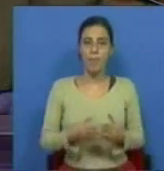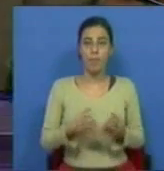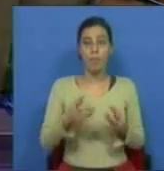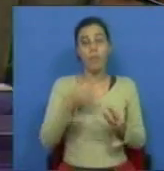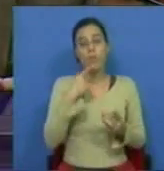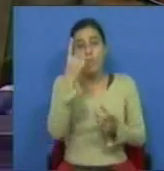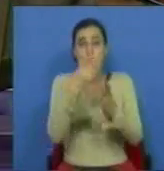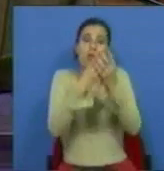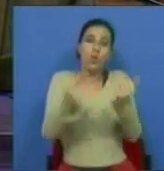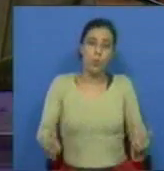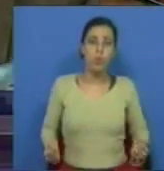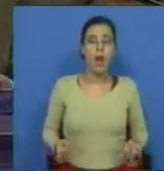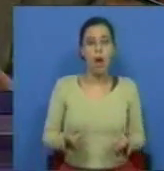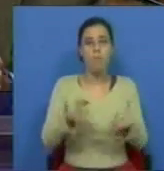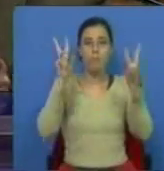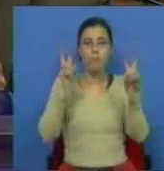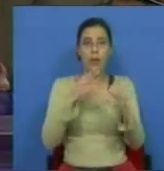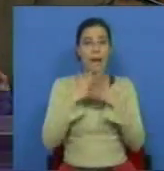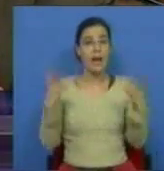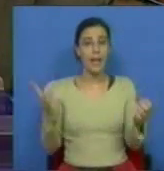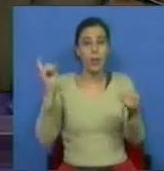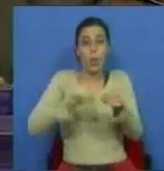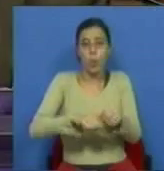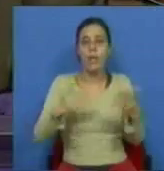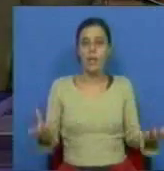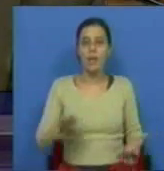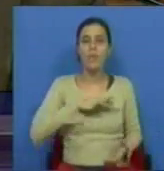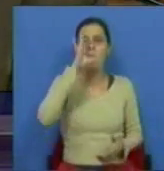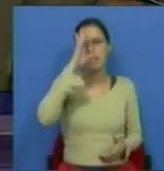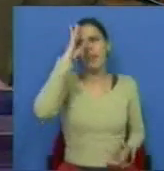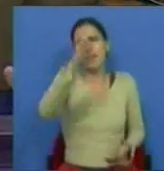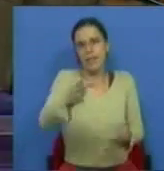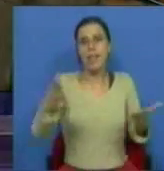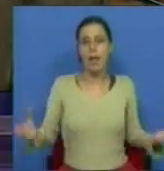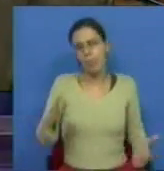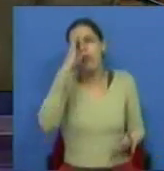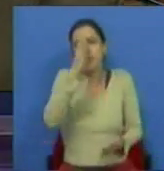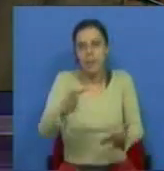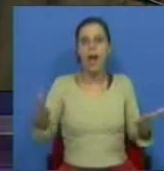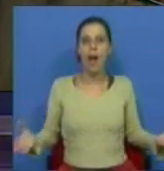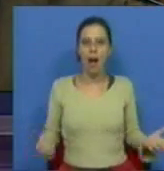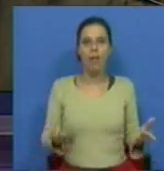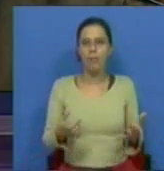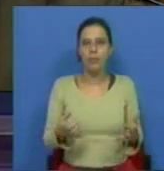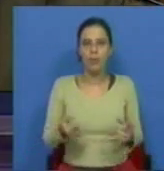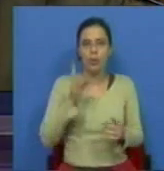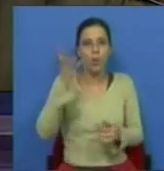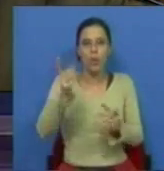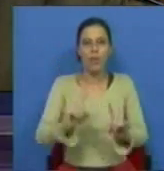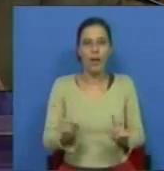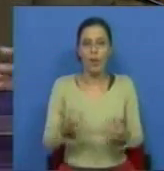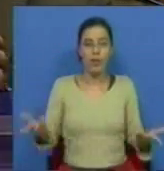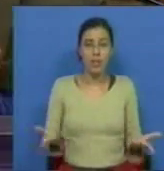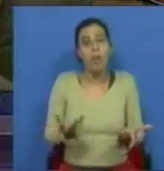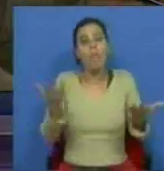advoga uma solução, a chamada grande coligação, que o Sr. Ministro sabe, porque sabe, que não virá a acontecer